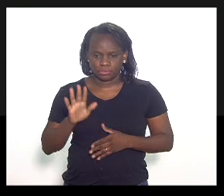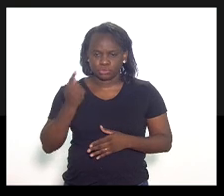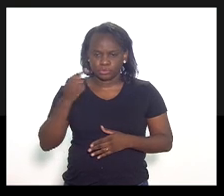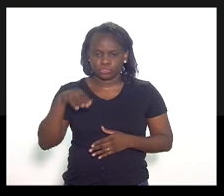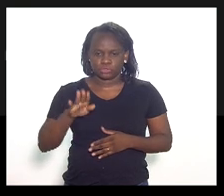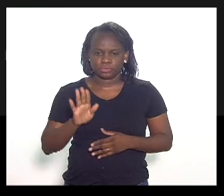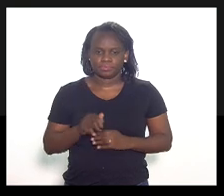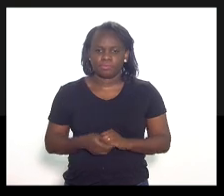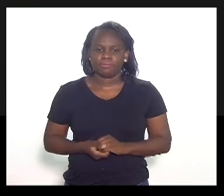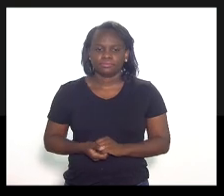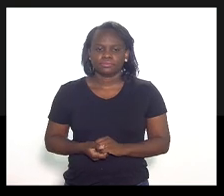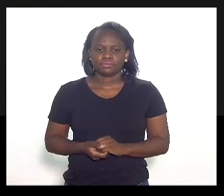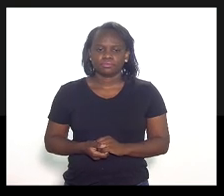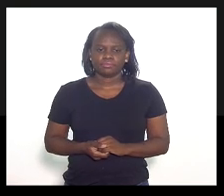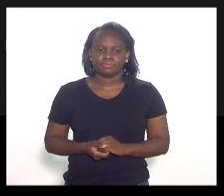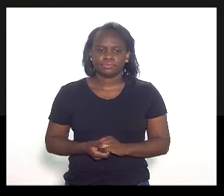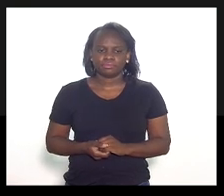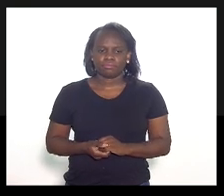minutinho.